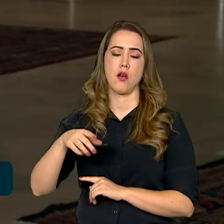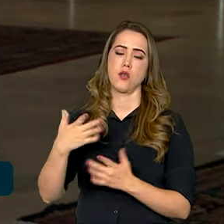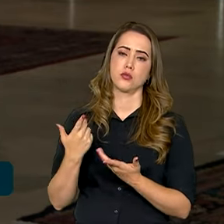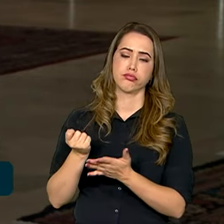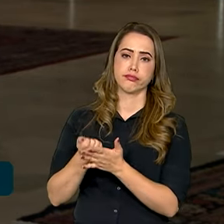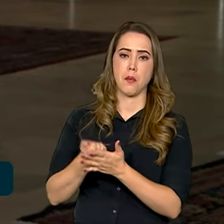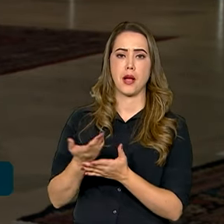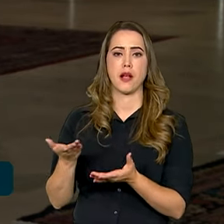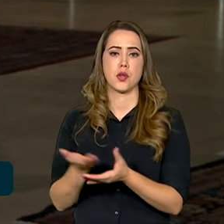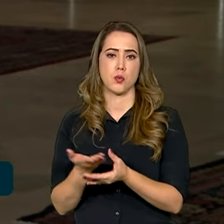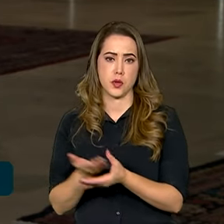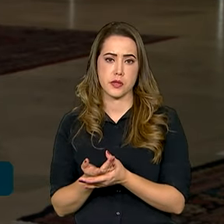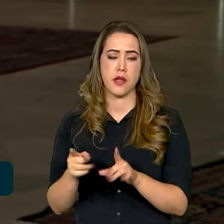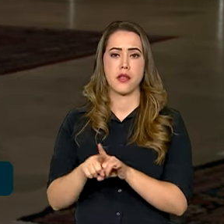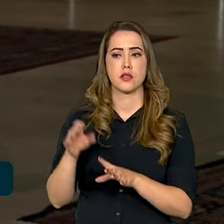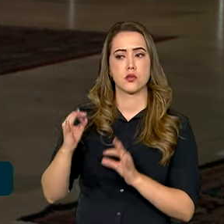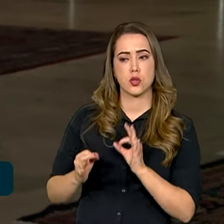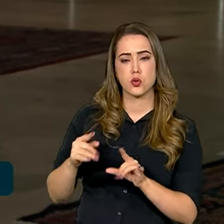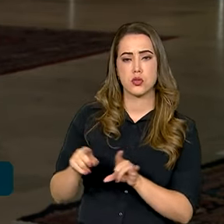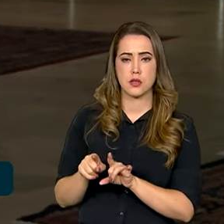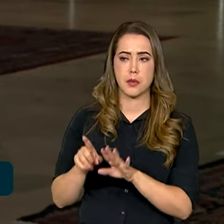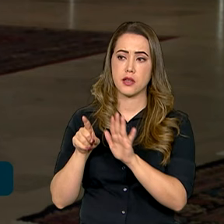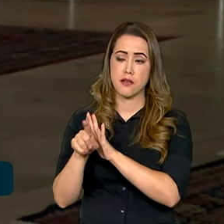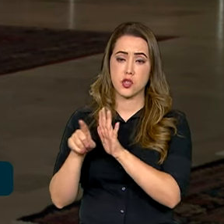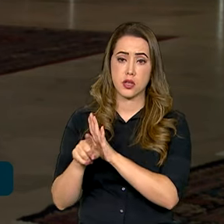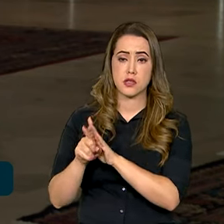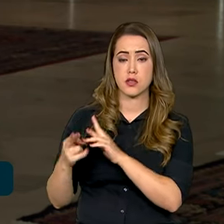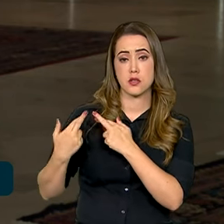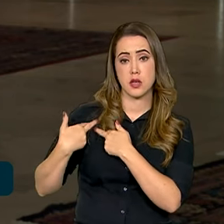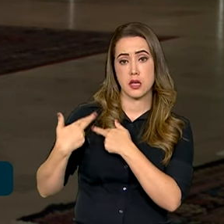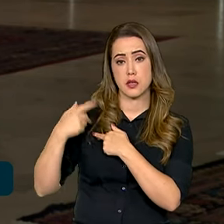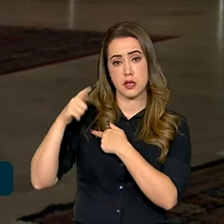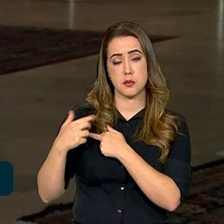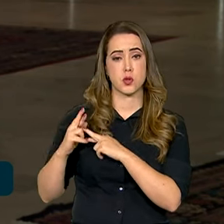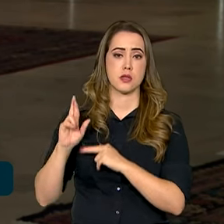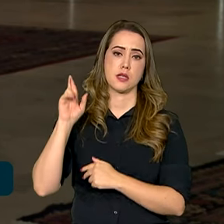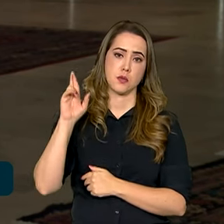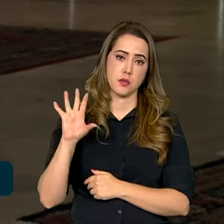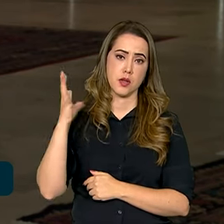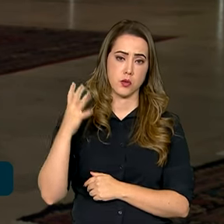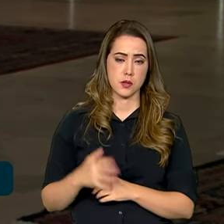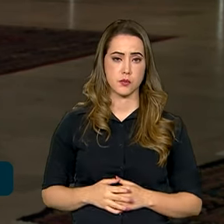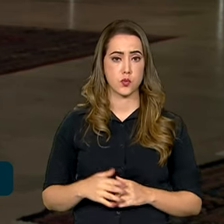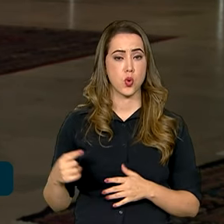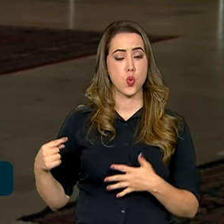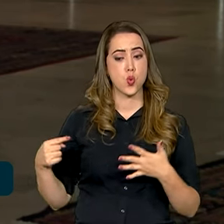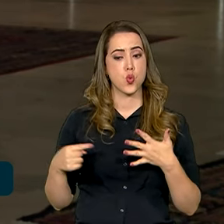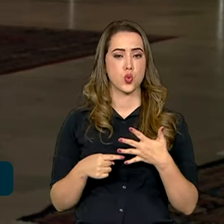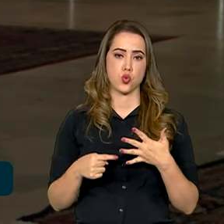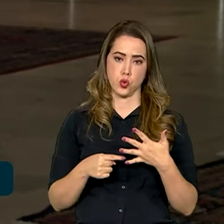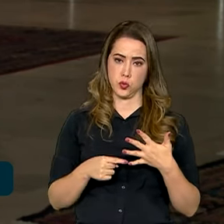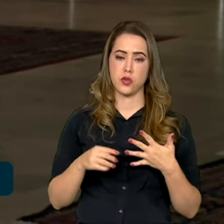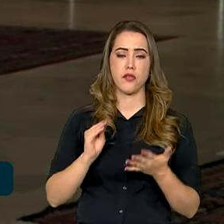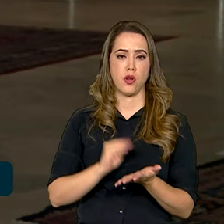despesas judiciais, além da investigação e responsabilização dos culpados. O último ponto da sentença,